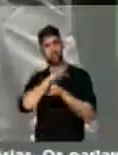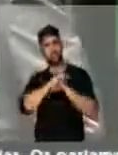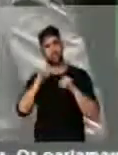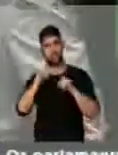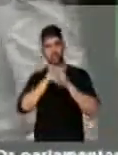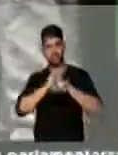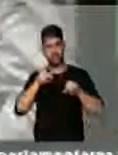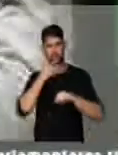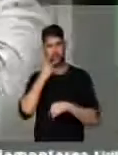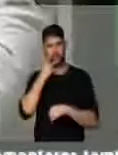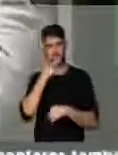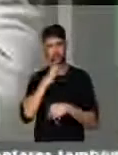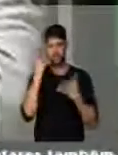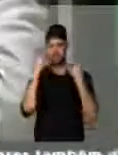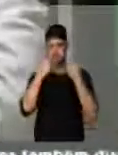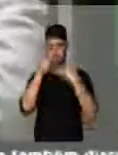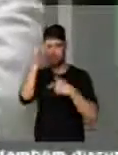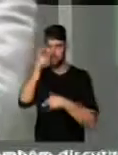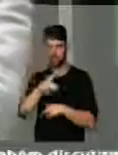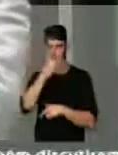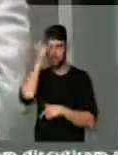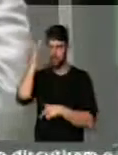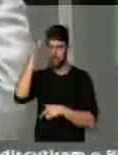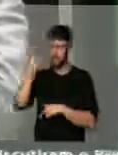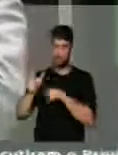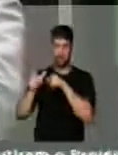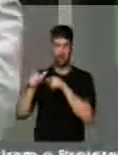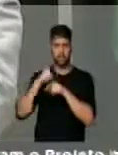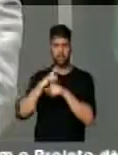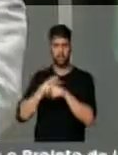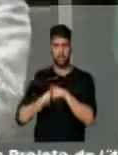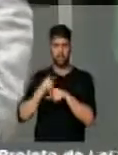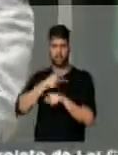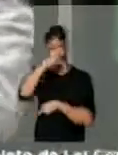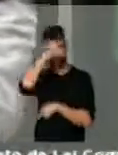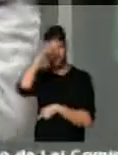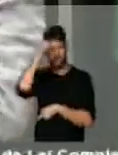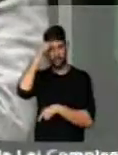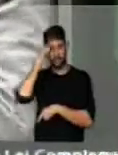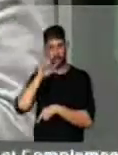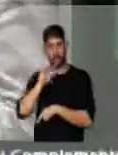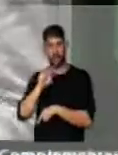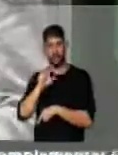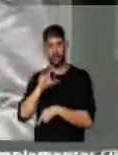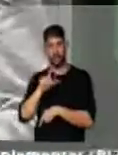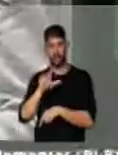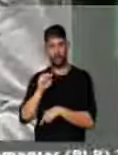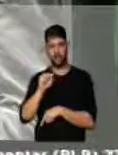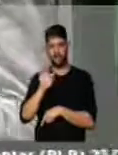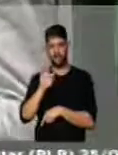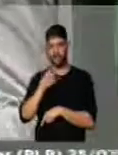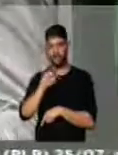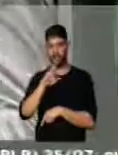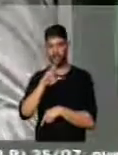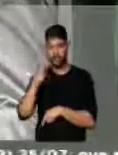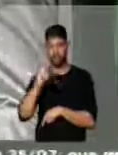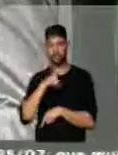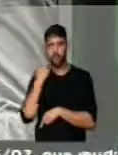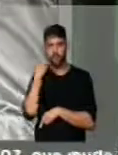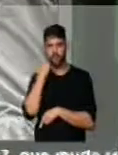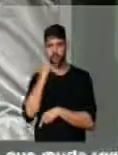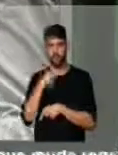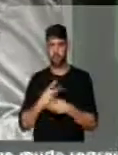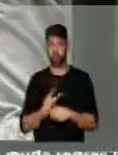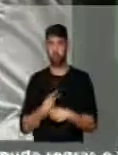de uma extraordinária figura que é o atual prefeito Avelar Ferreira e que disputa a